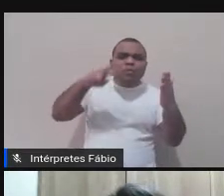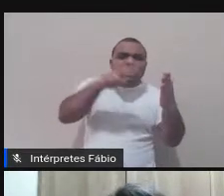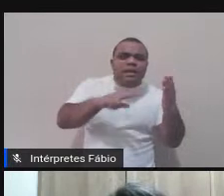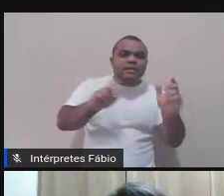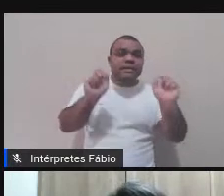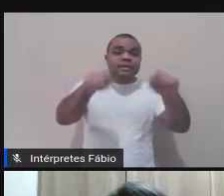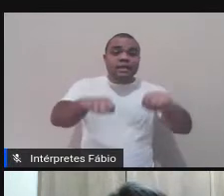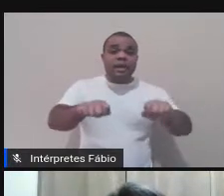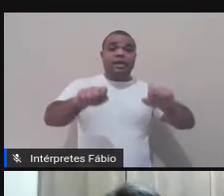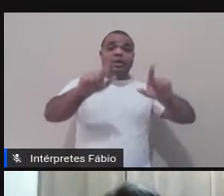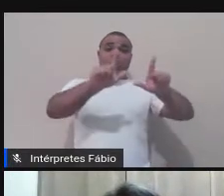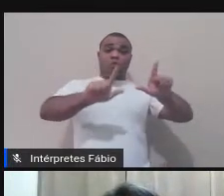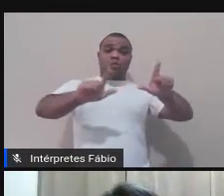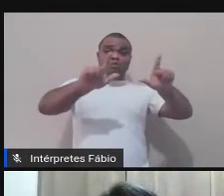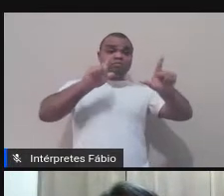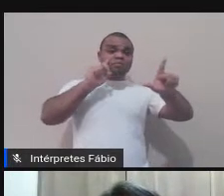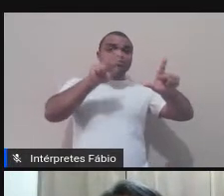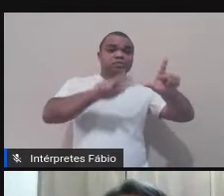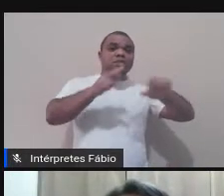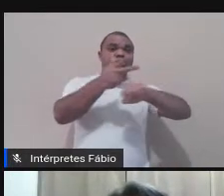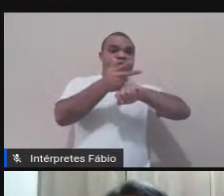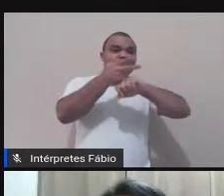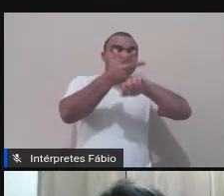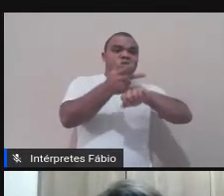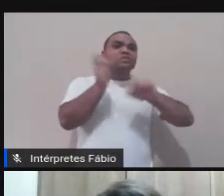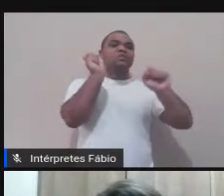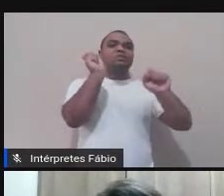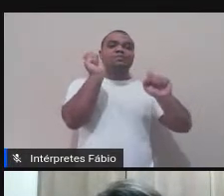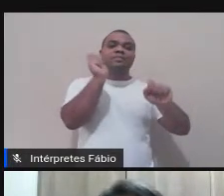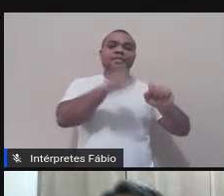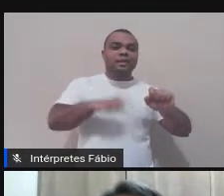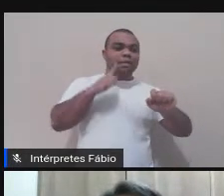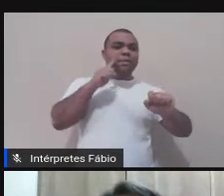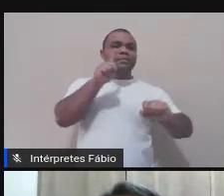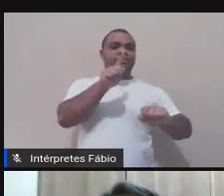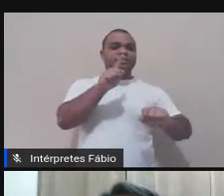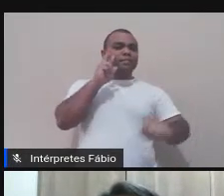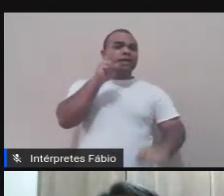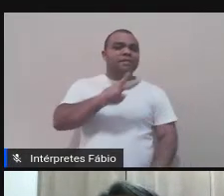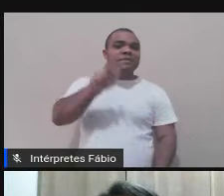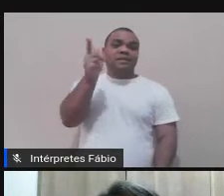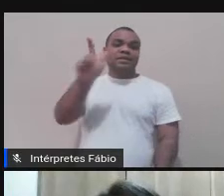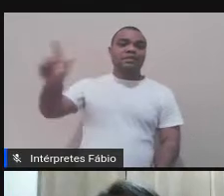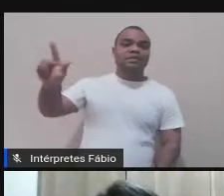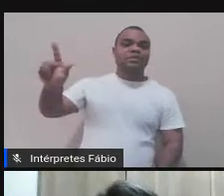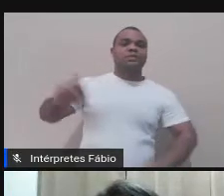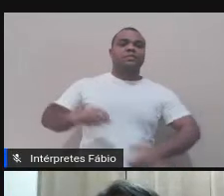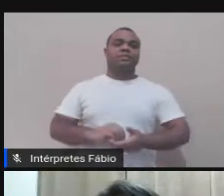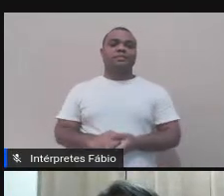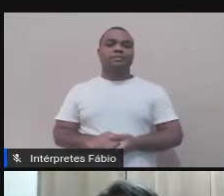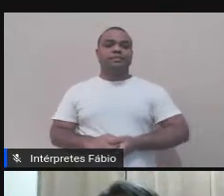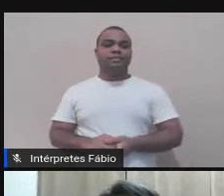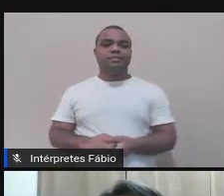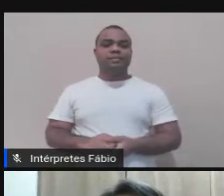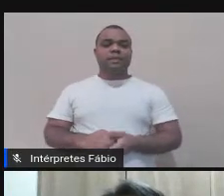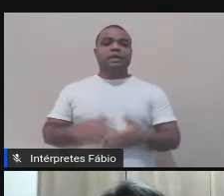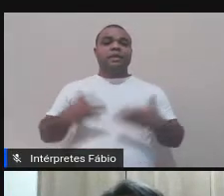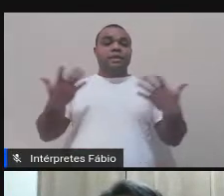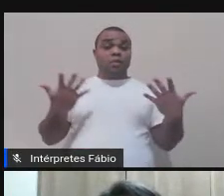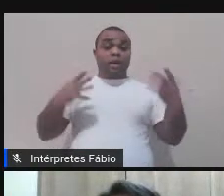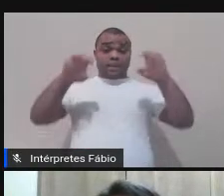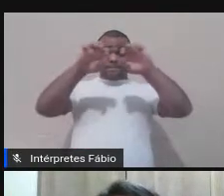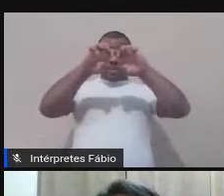Então, quero falar só um pouquinho mais sobre éxfrase e arquitetura, tomando por base a pesquisa que eu estou